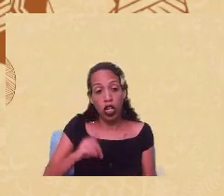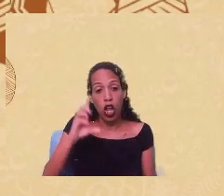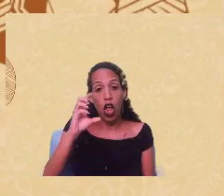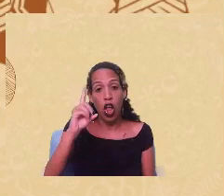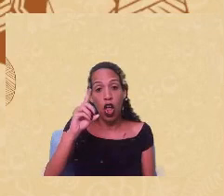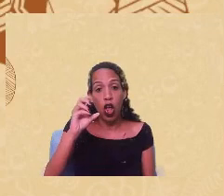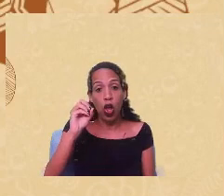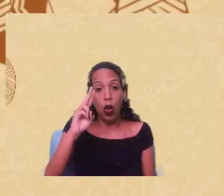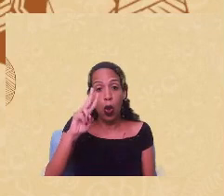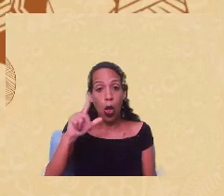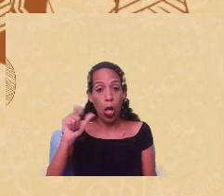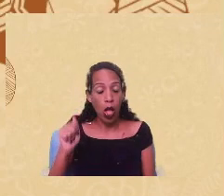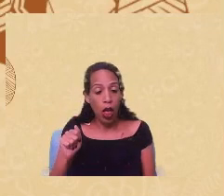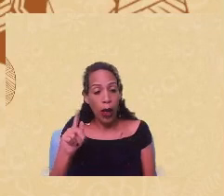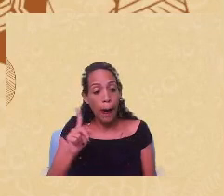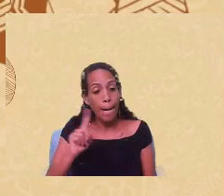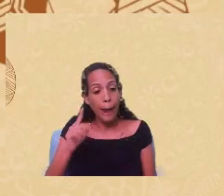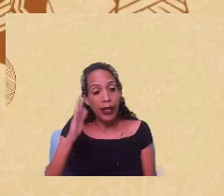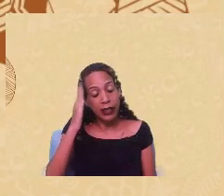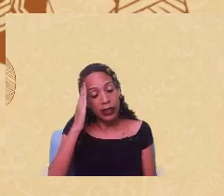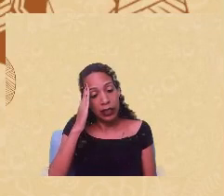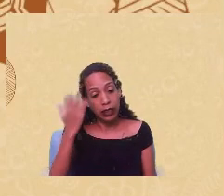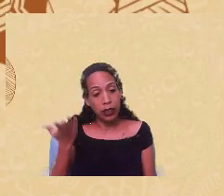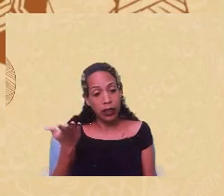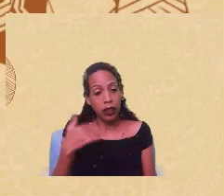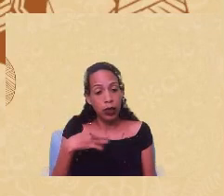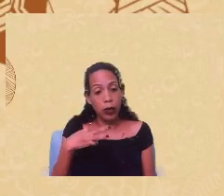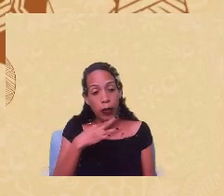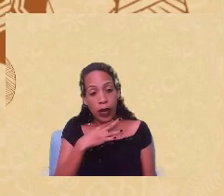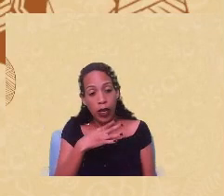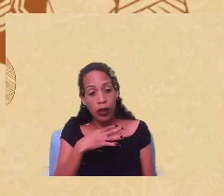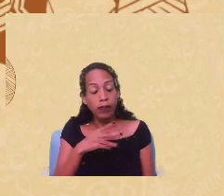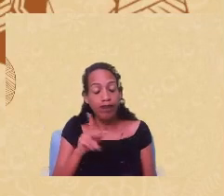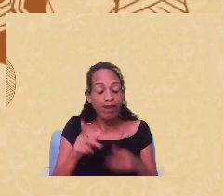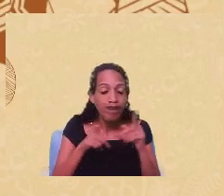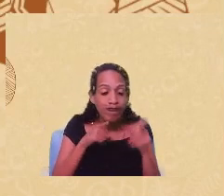mas a gente precisa avançar ainda mais então eu acho que é um pouco essa proposta